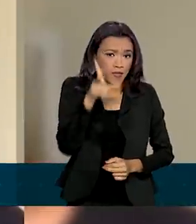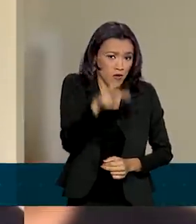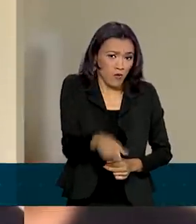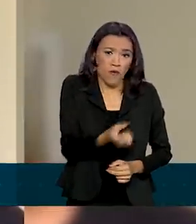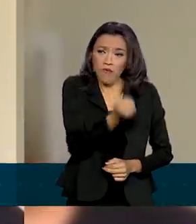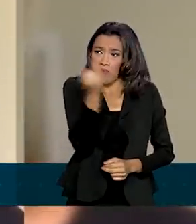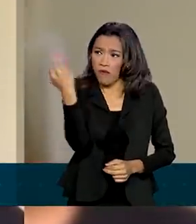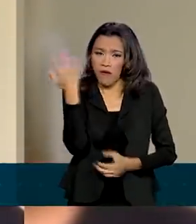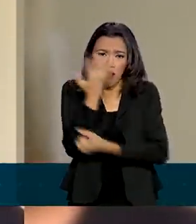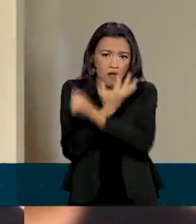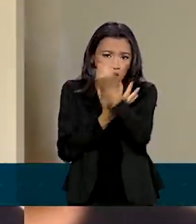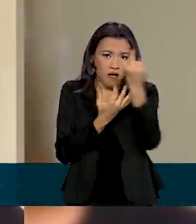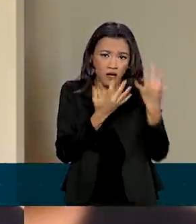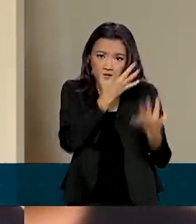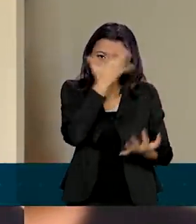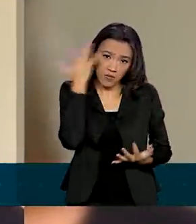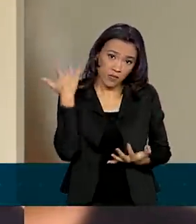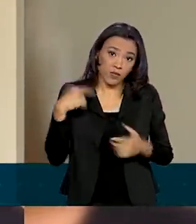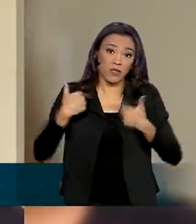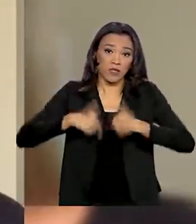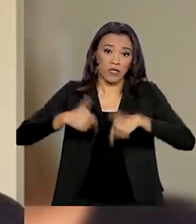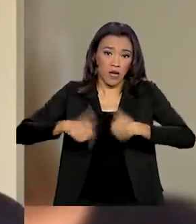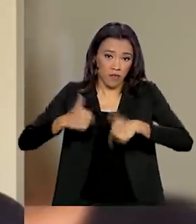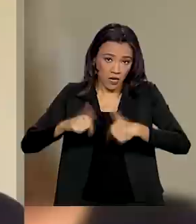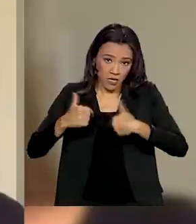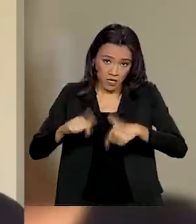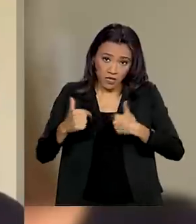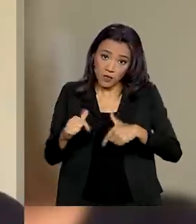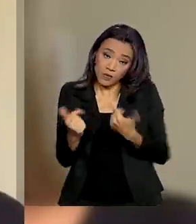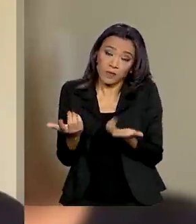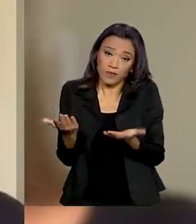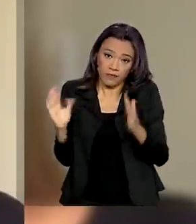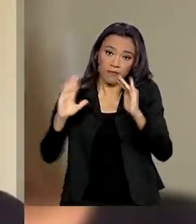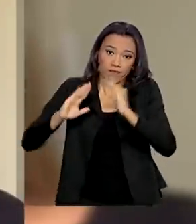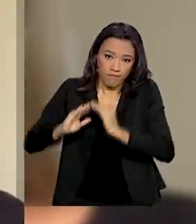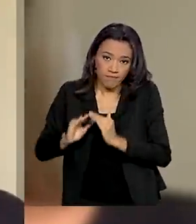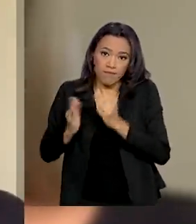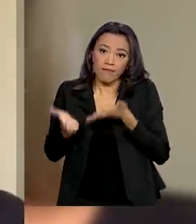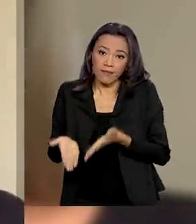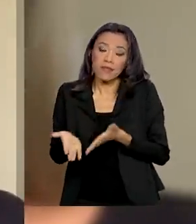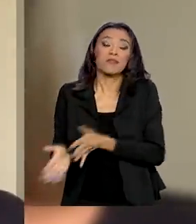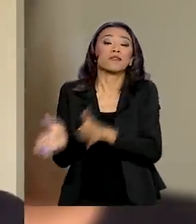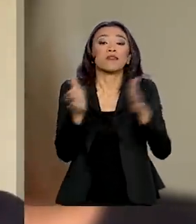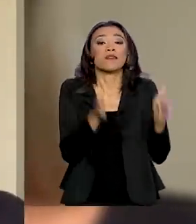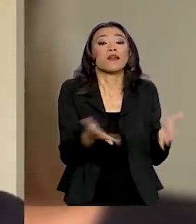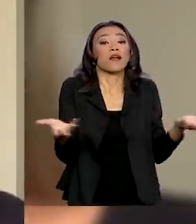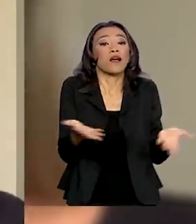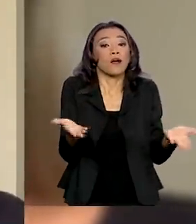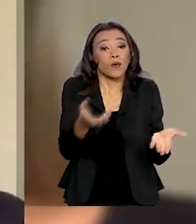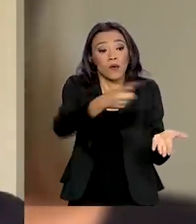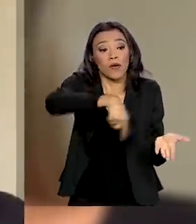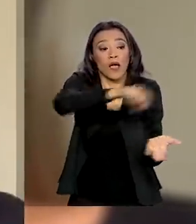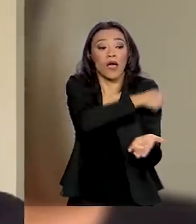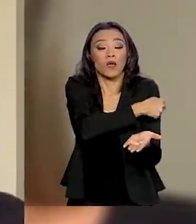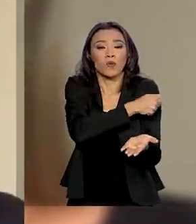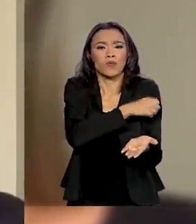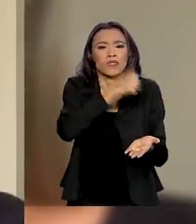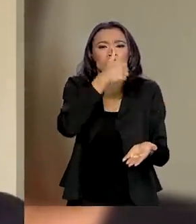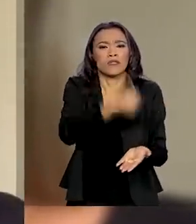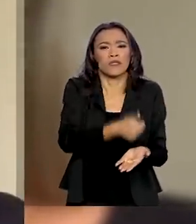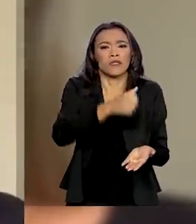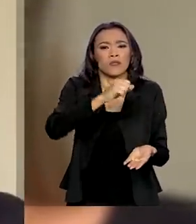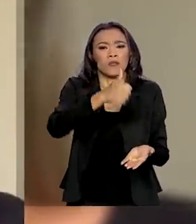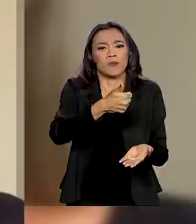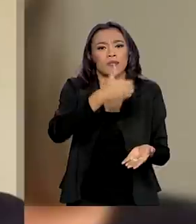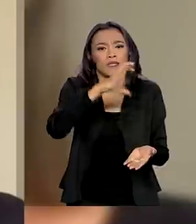gente está fazendo o chamado home office ou teletrabalho, como é conhecido, agora alunos de 110 universidades